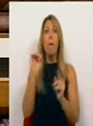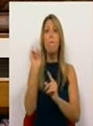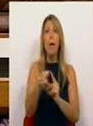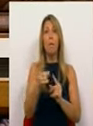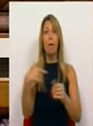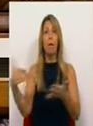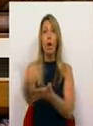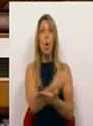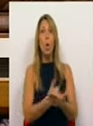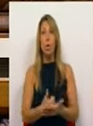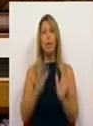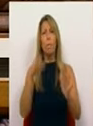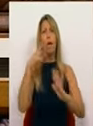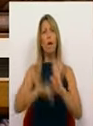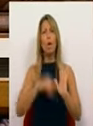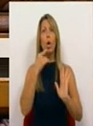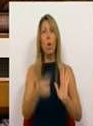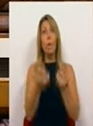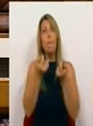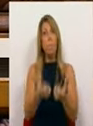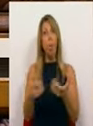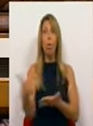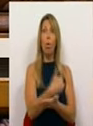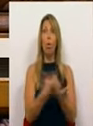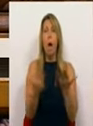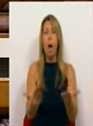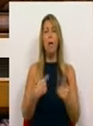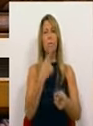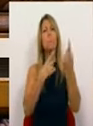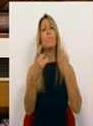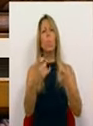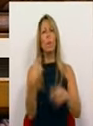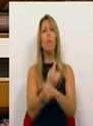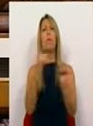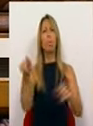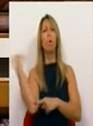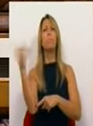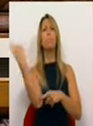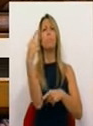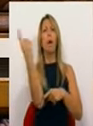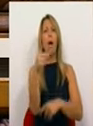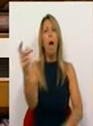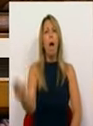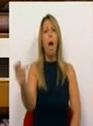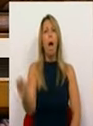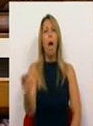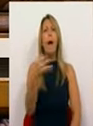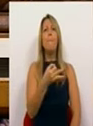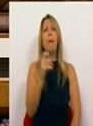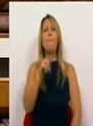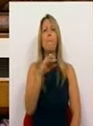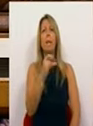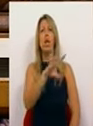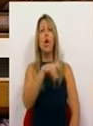escassez de meios. Pergunta-se, por que razão um meio aéreo estacionado na Pampilhosa da Serra não foi